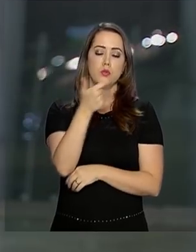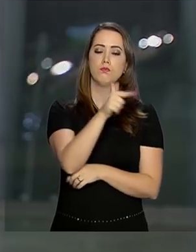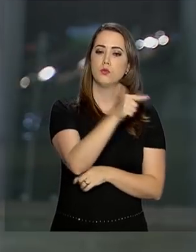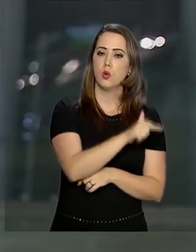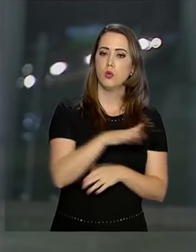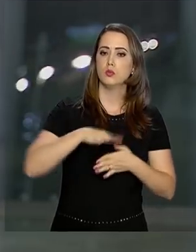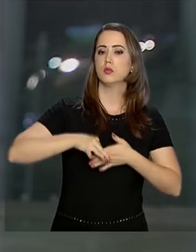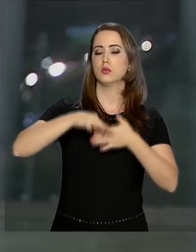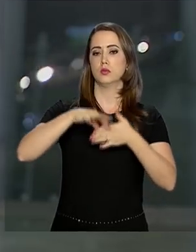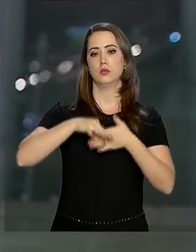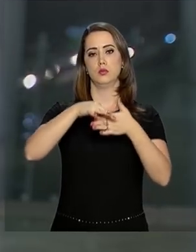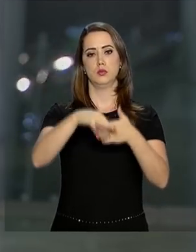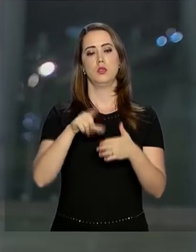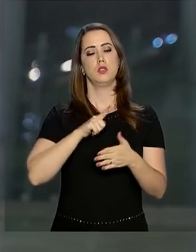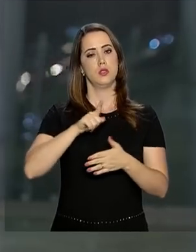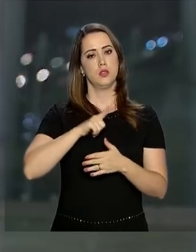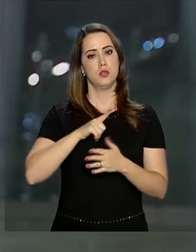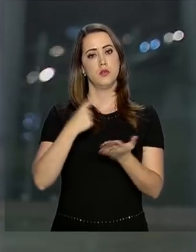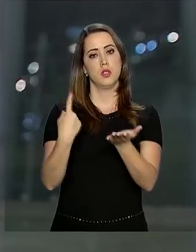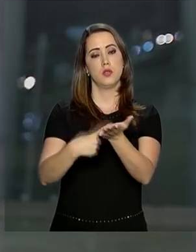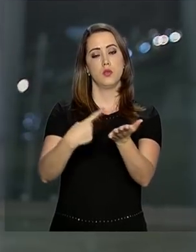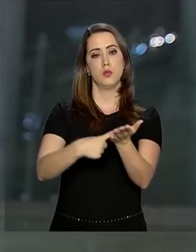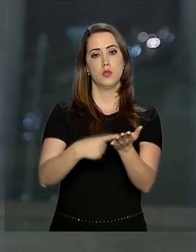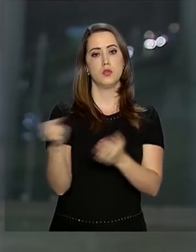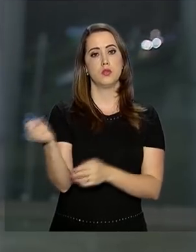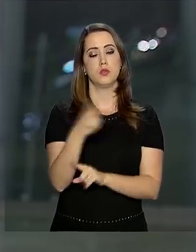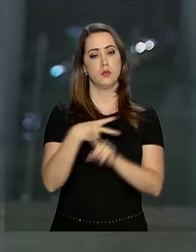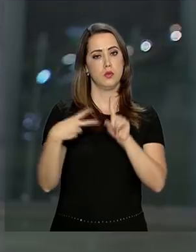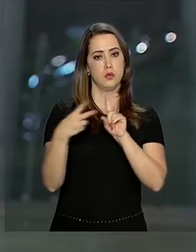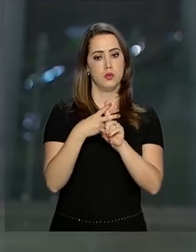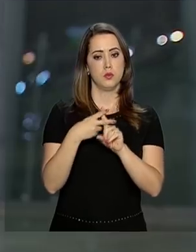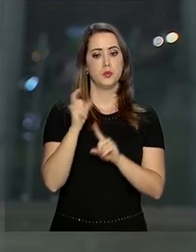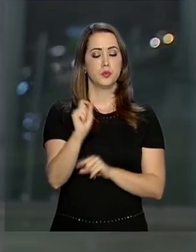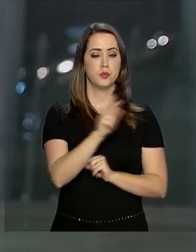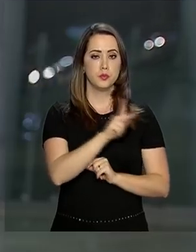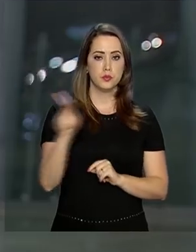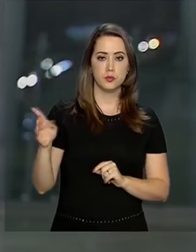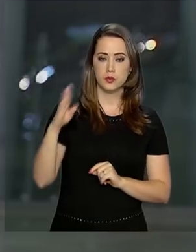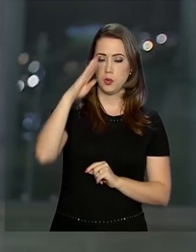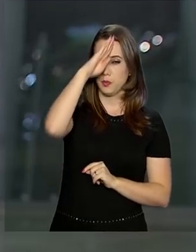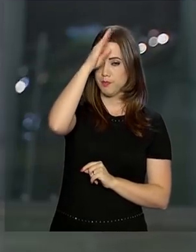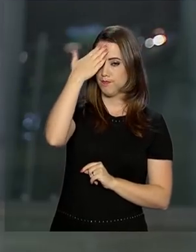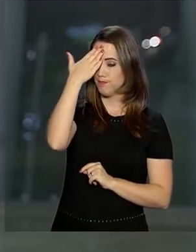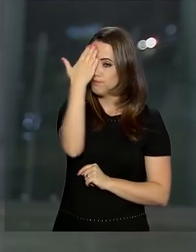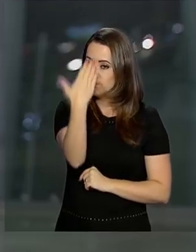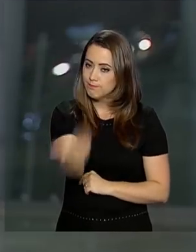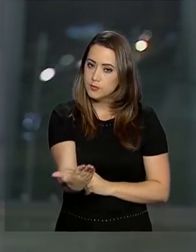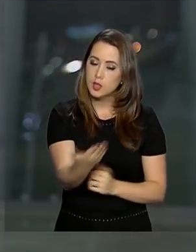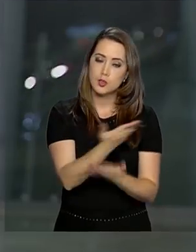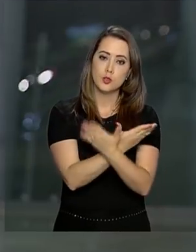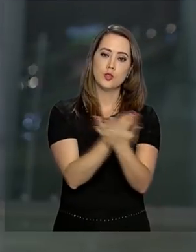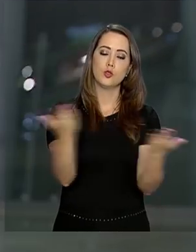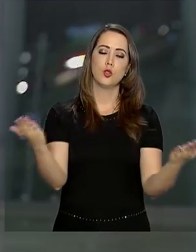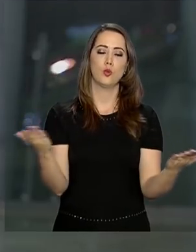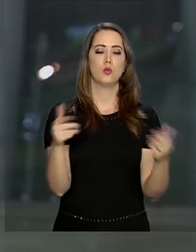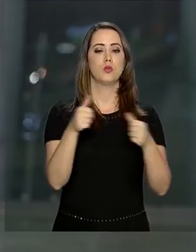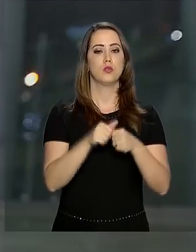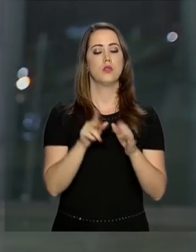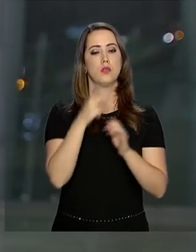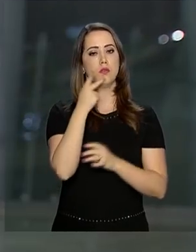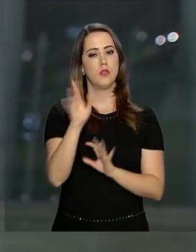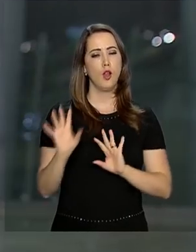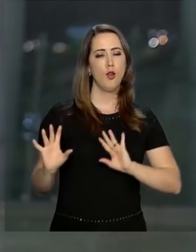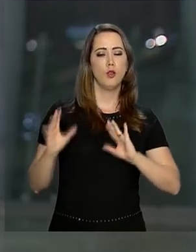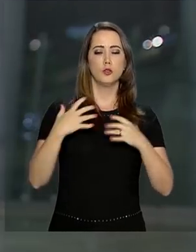outras lideranças que tiveram como tema a nova Previdência. O presidente agradeceu a presença de todos e disse que o